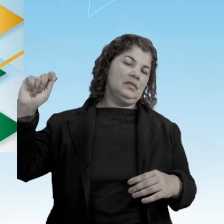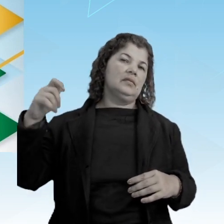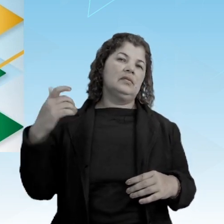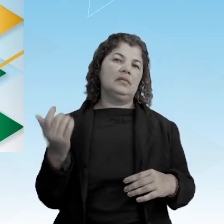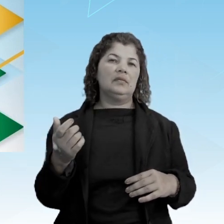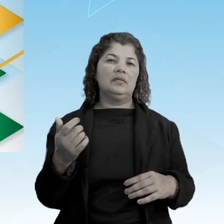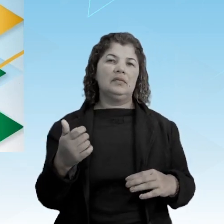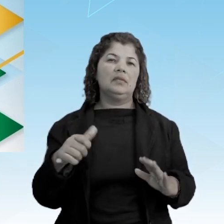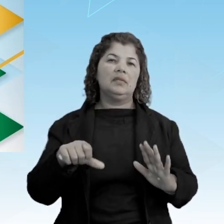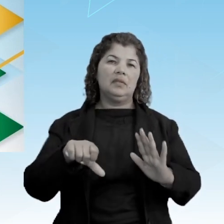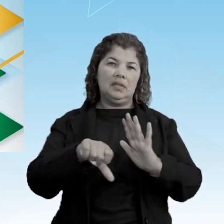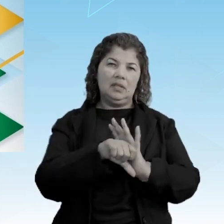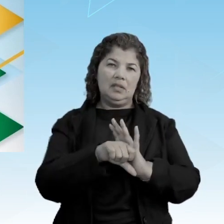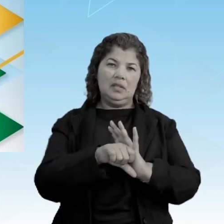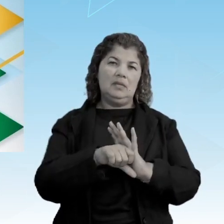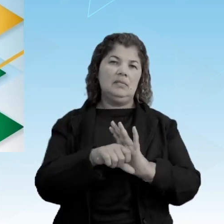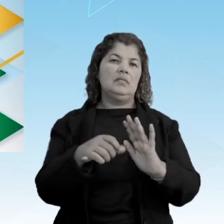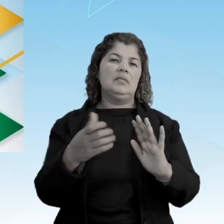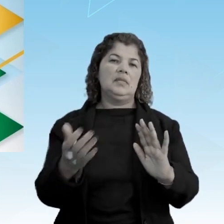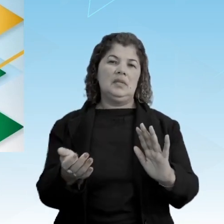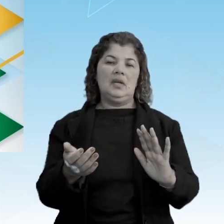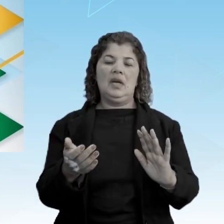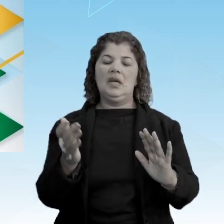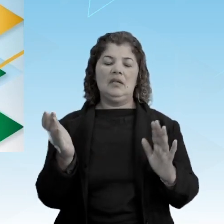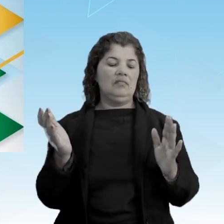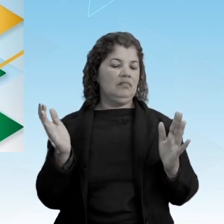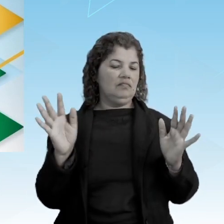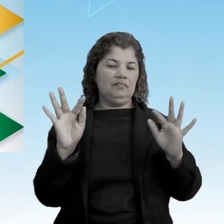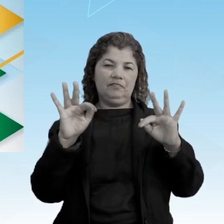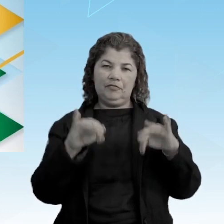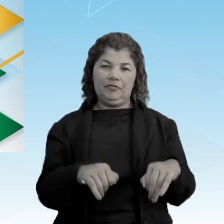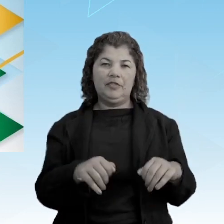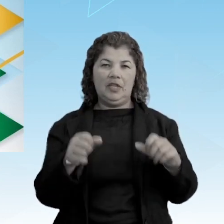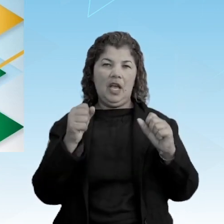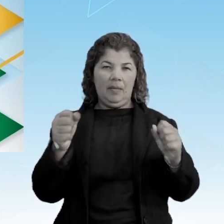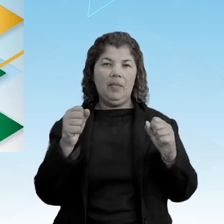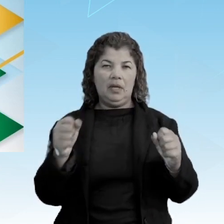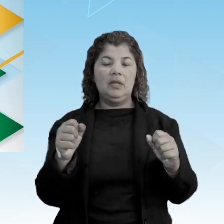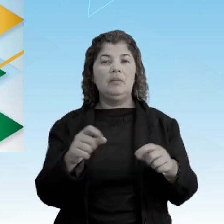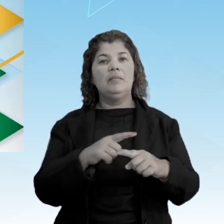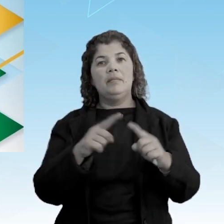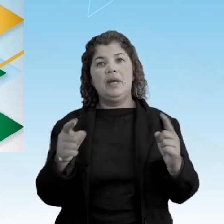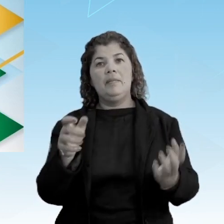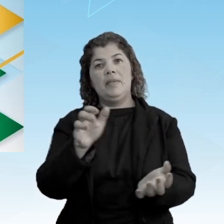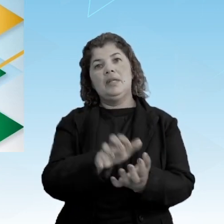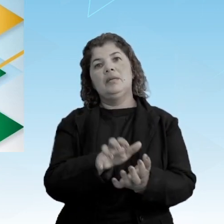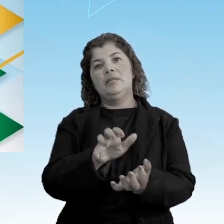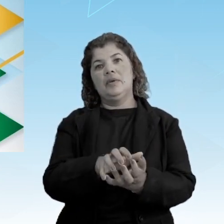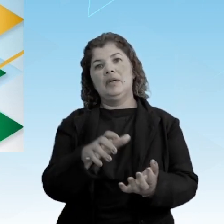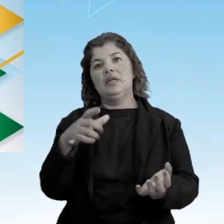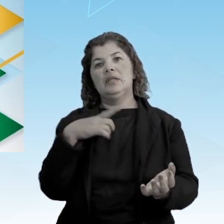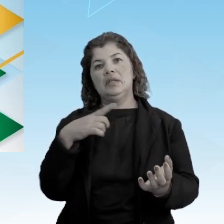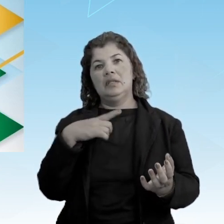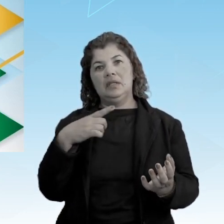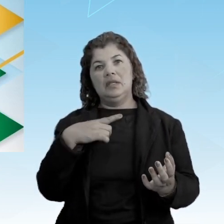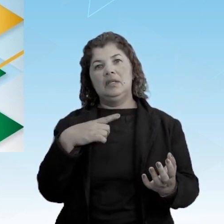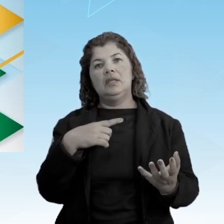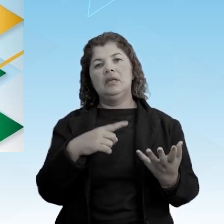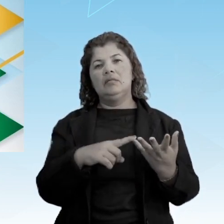majestade. Então, a rebelião foi vencida, mas os pernambucanos acumulavam um triunfo.